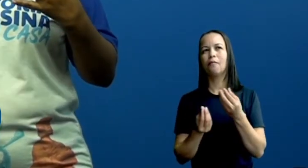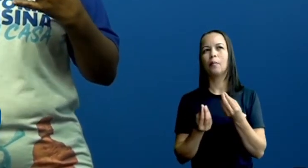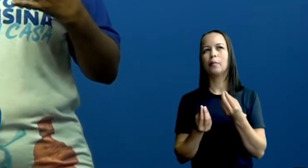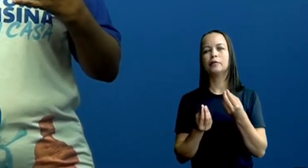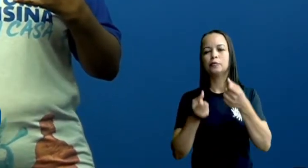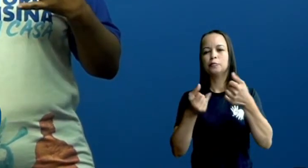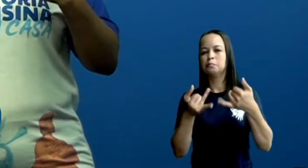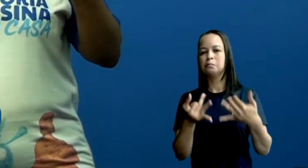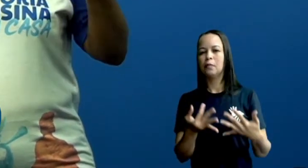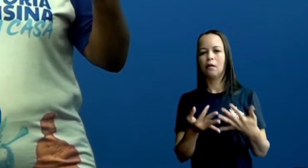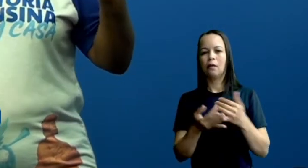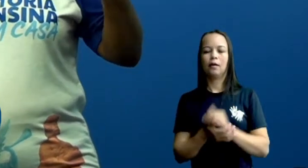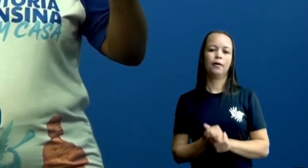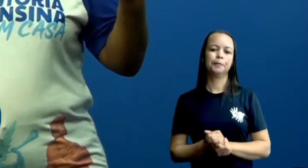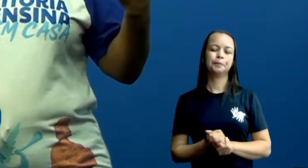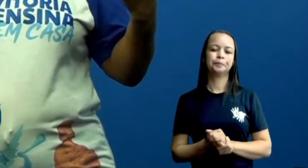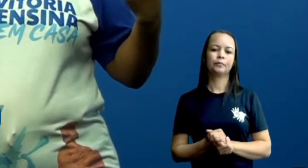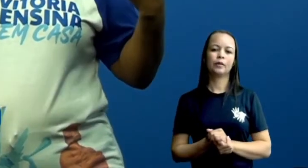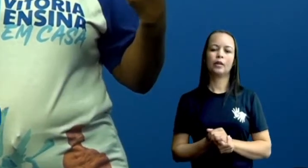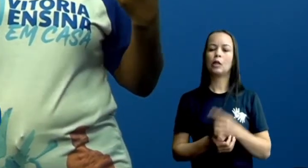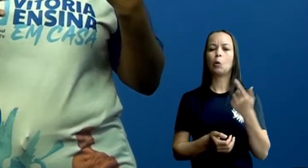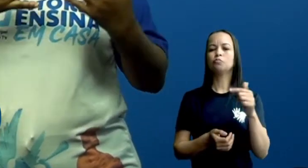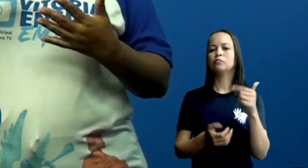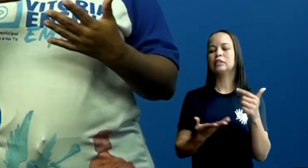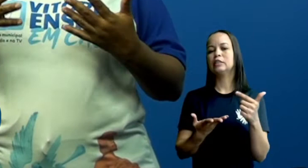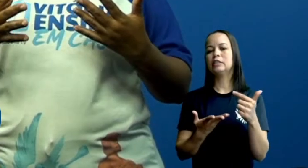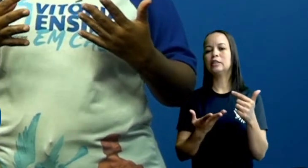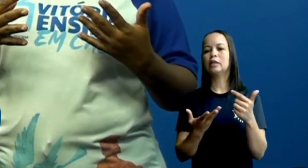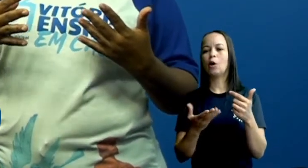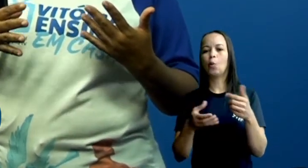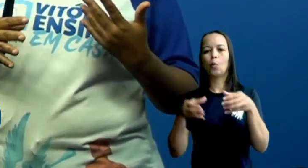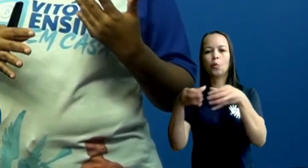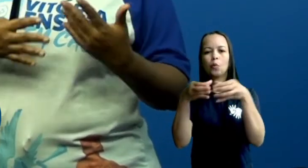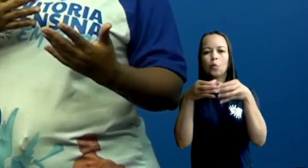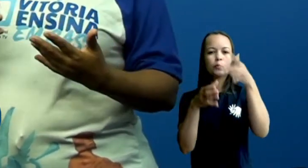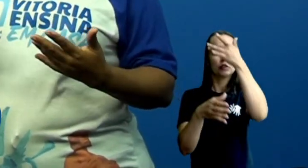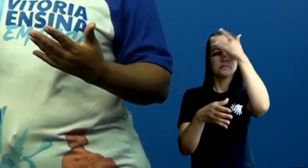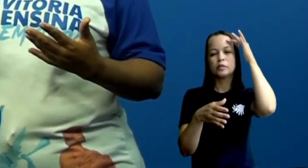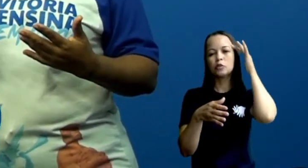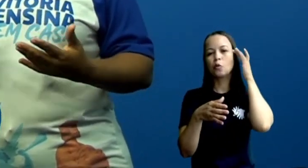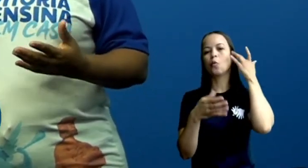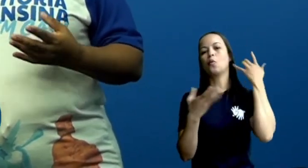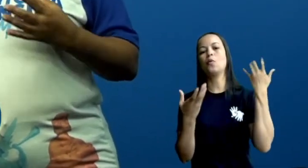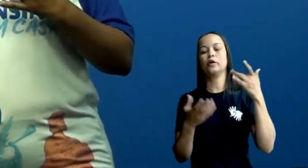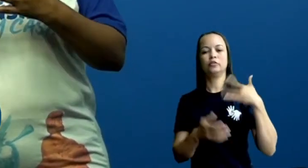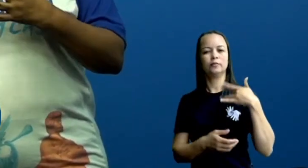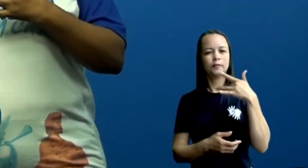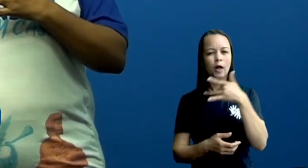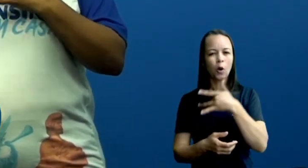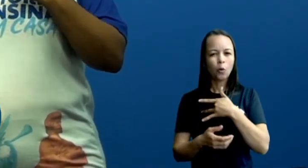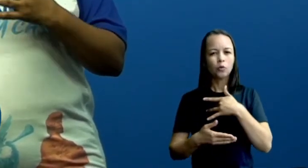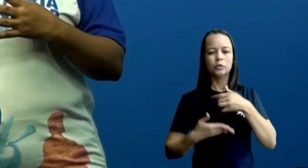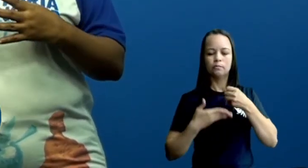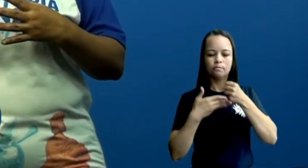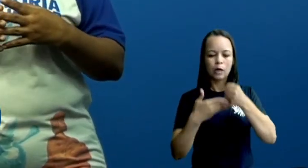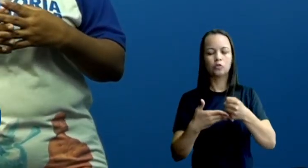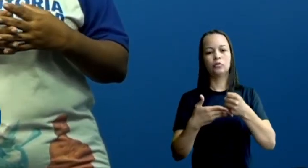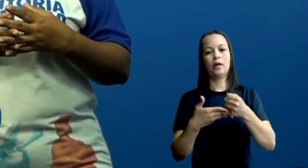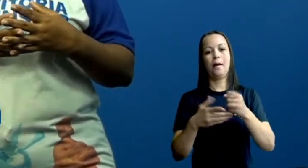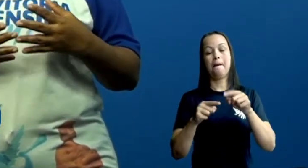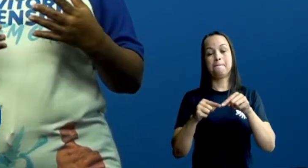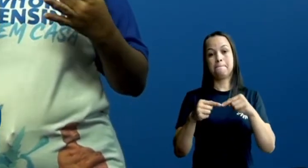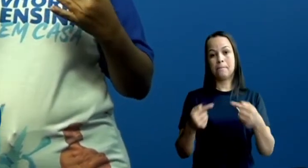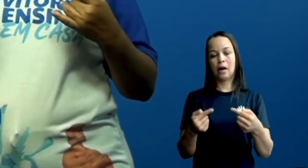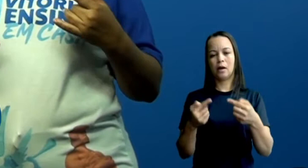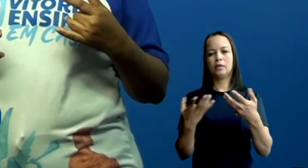posso dizer, uma companhia, um órgão, como a gente tem hoje, da saúde. Mas essa espécie de